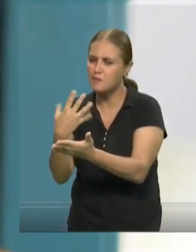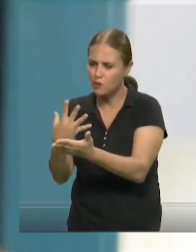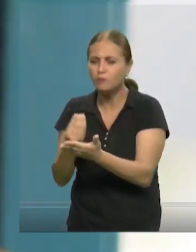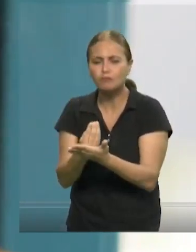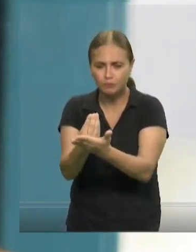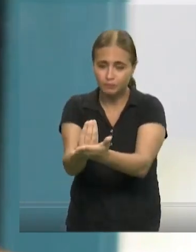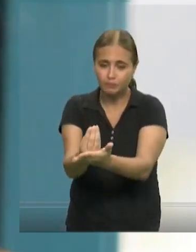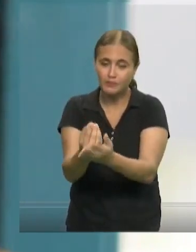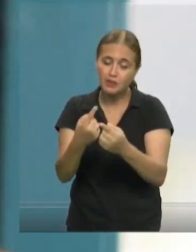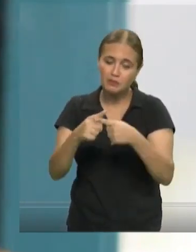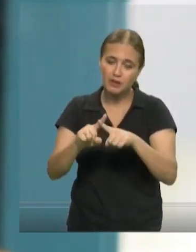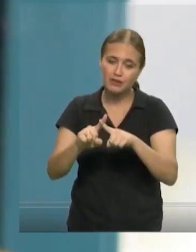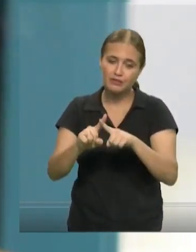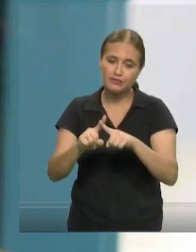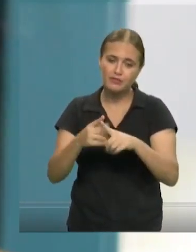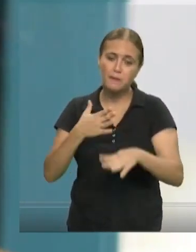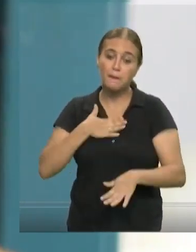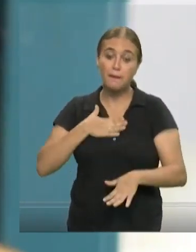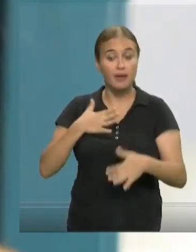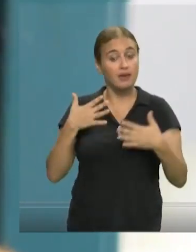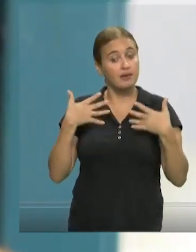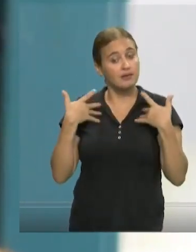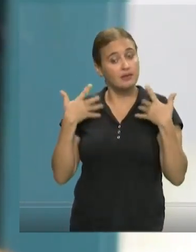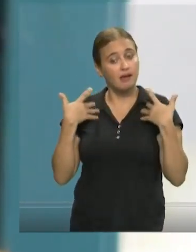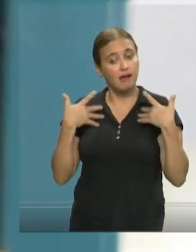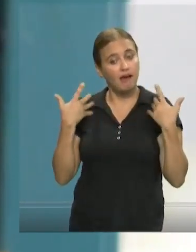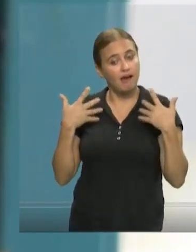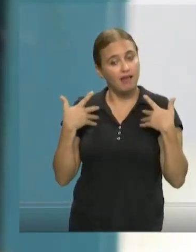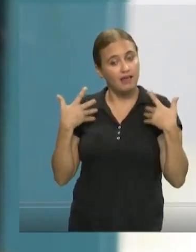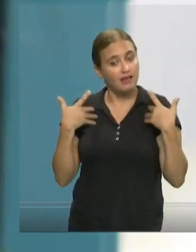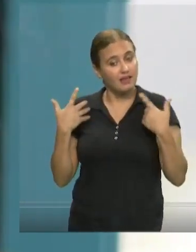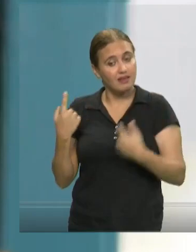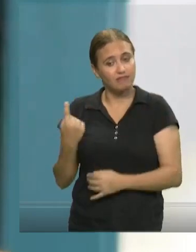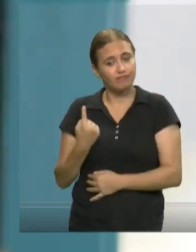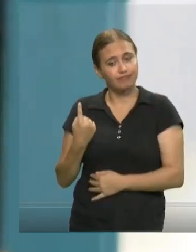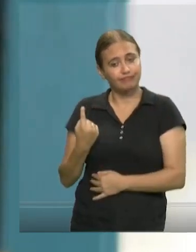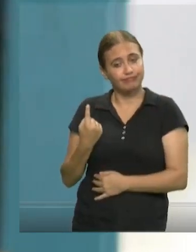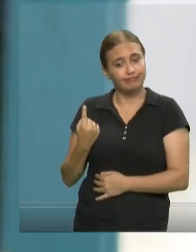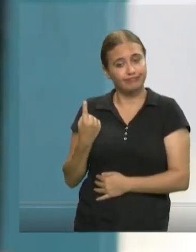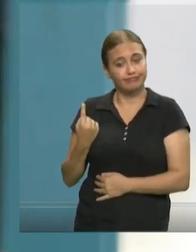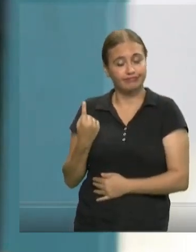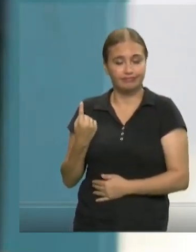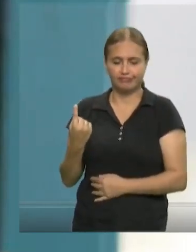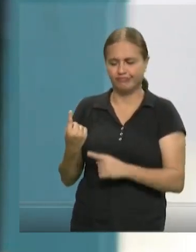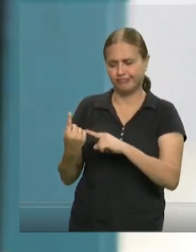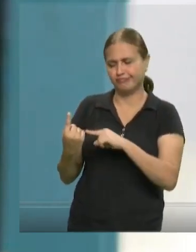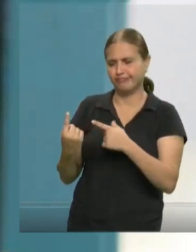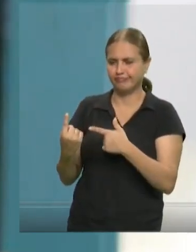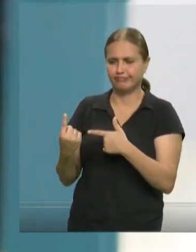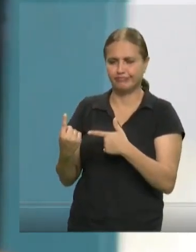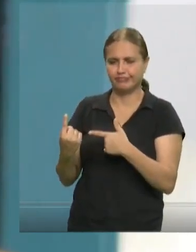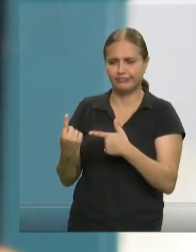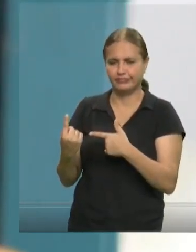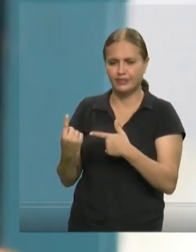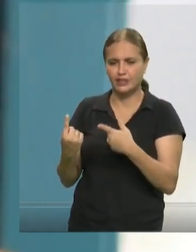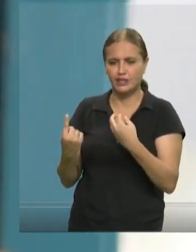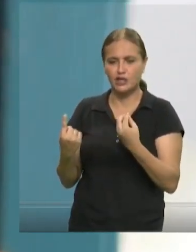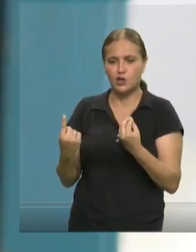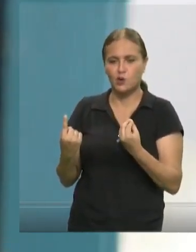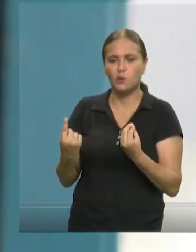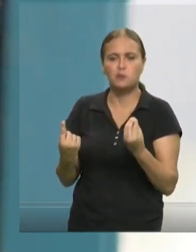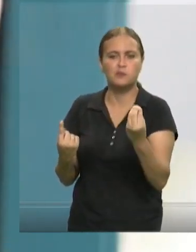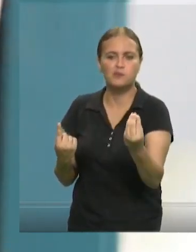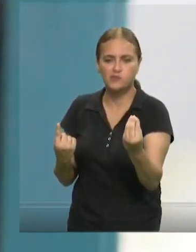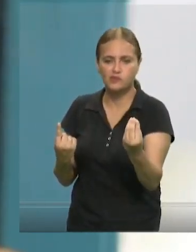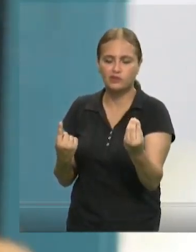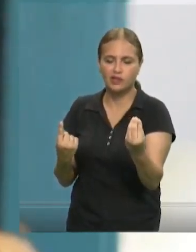Mesmo as minhas alegrias, como são solitárias às vezes. E uma alegria solitária pode se tornar patética. É como se